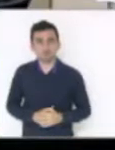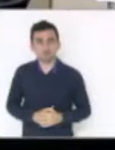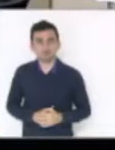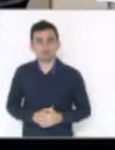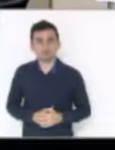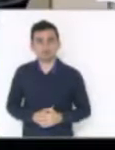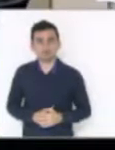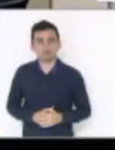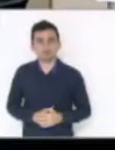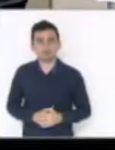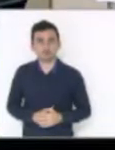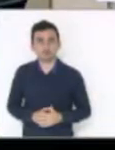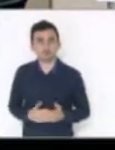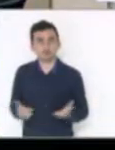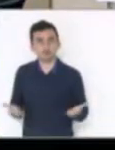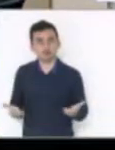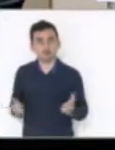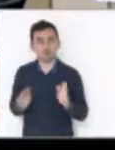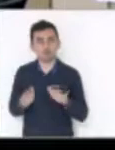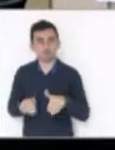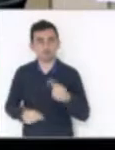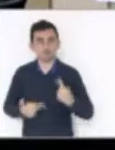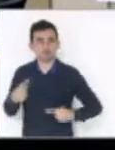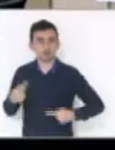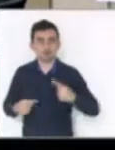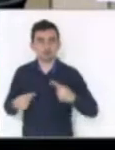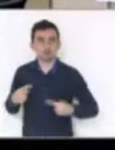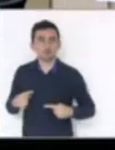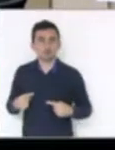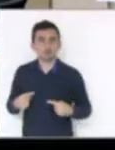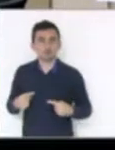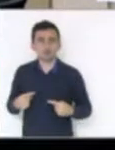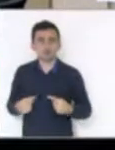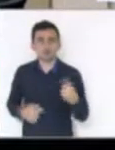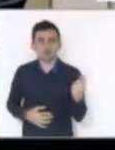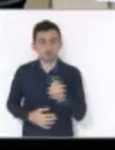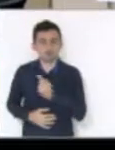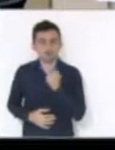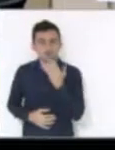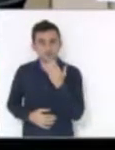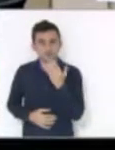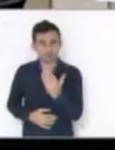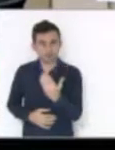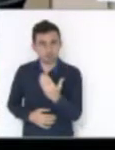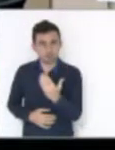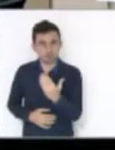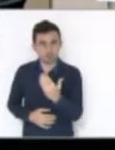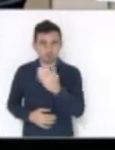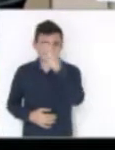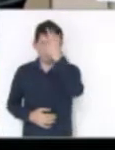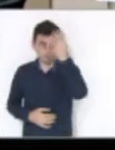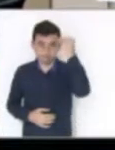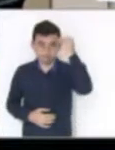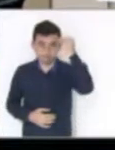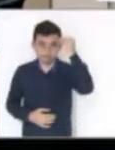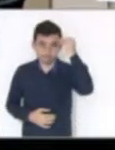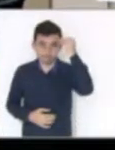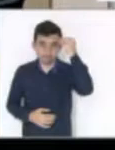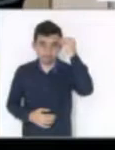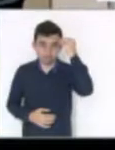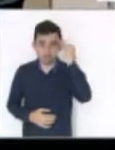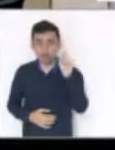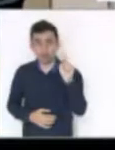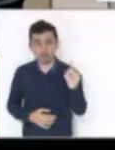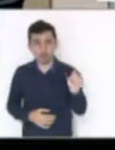Fim do debate. Nós, por solicitação do deputado Luciano de Carminati, ela